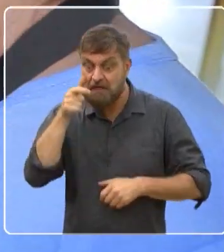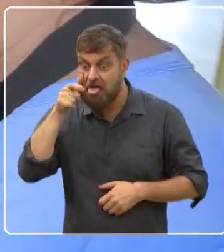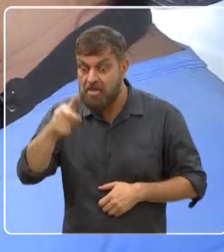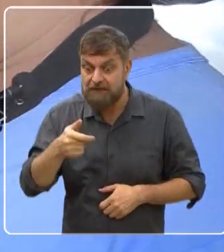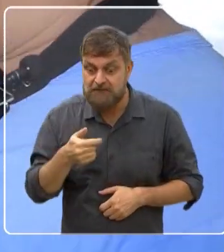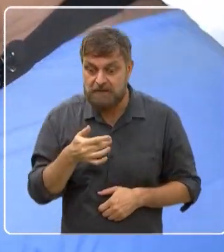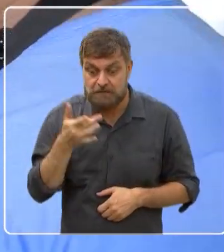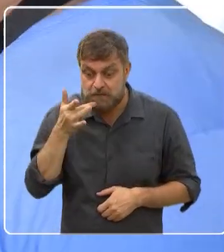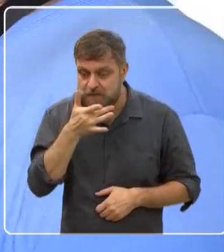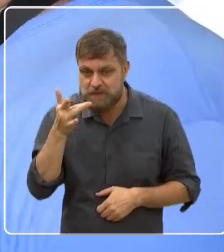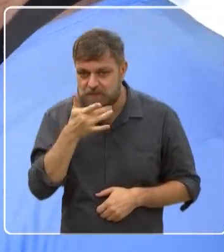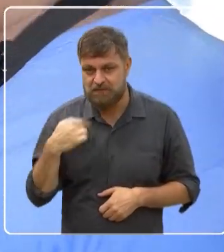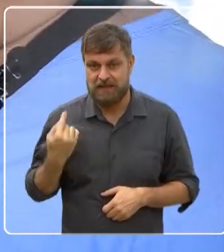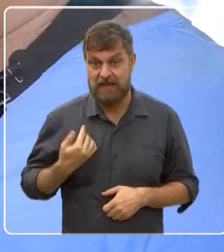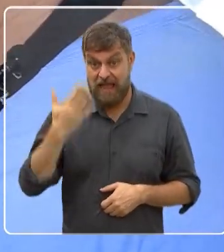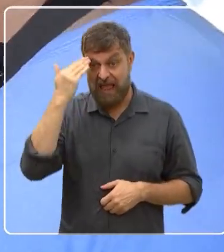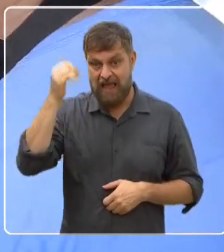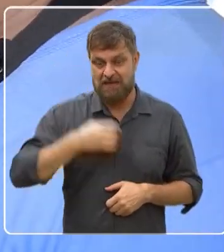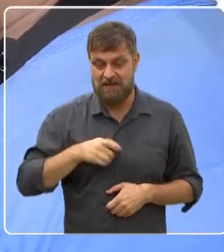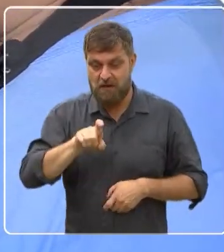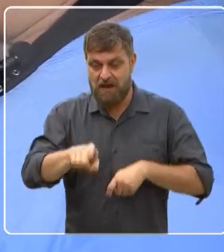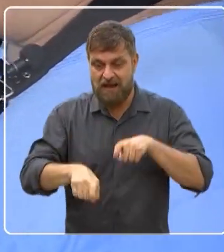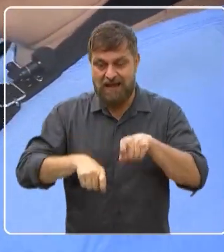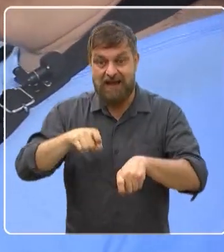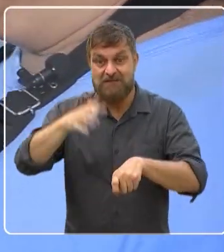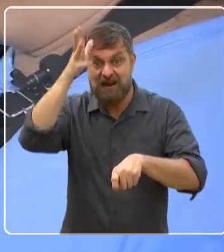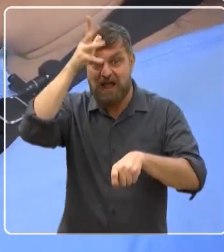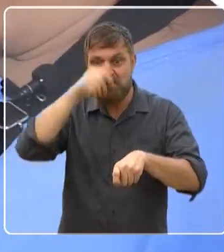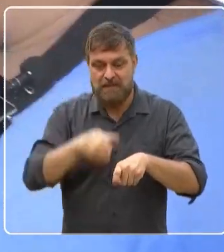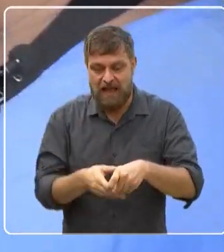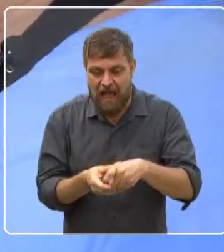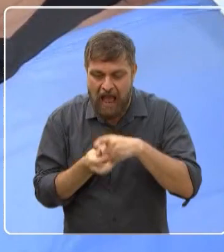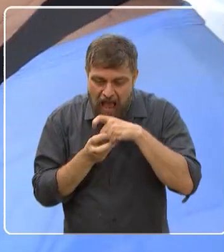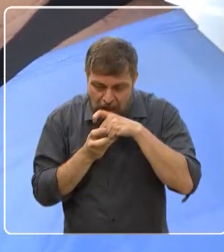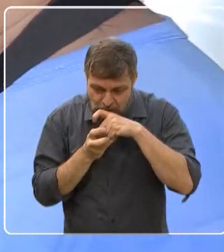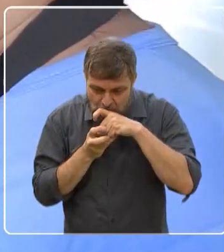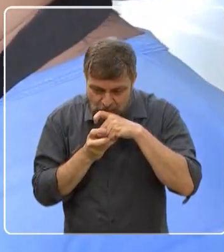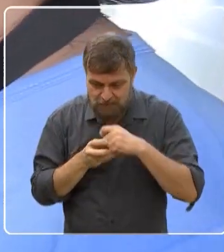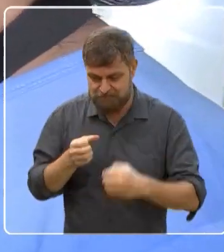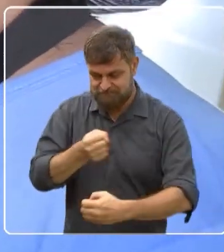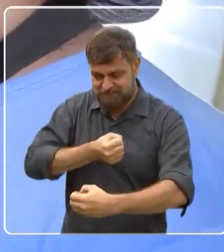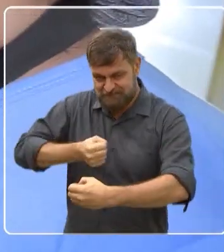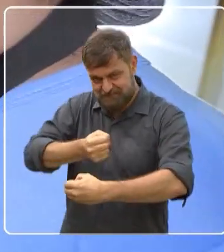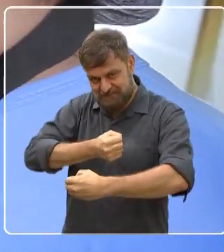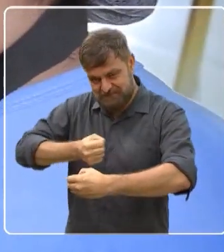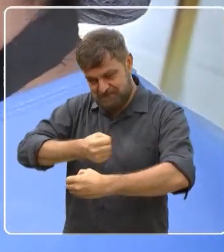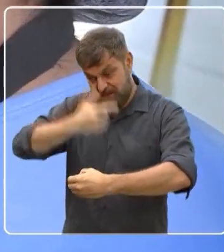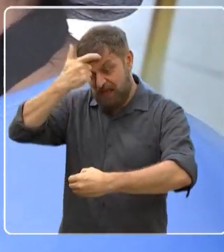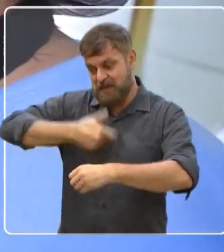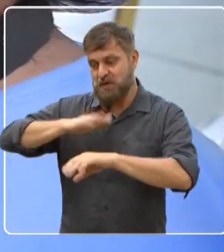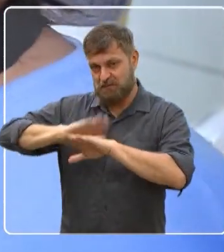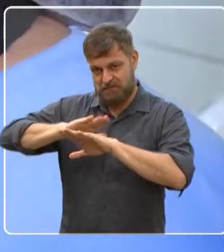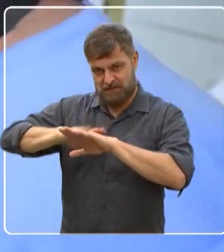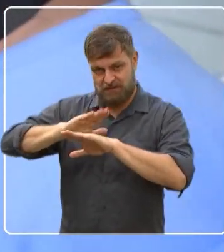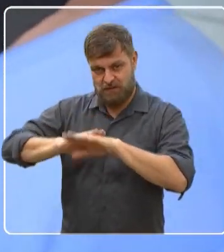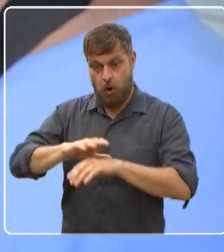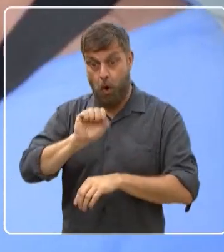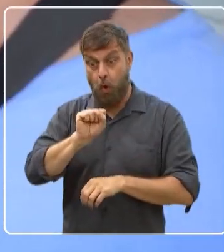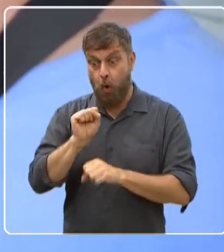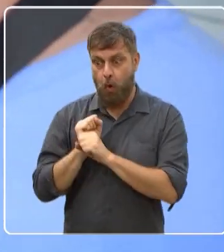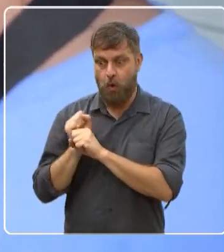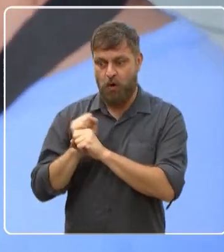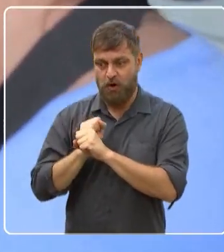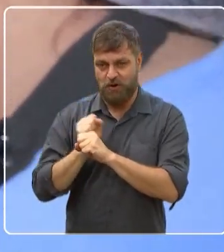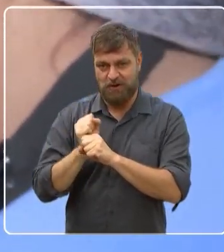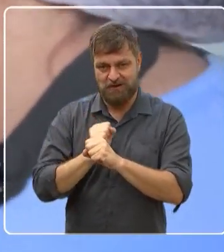todo mundo aqui no Esse é o nosso famoso pé de frango. Ele é preparado por mim, né? Faz oito anos